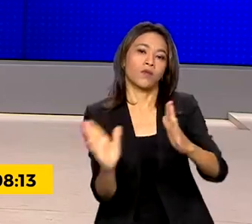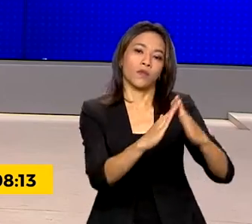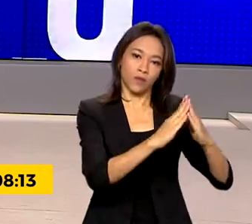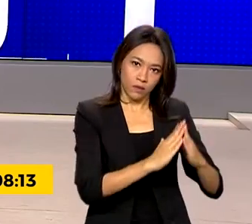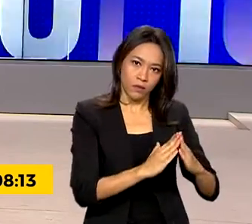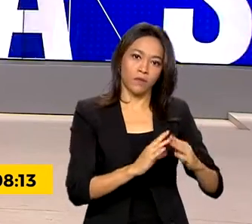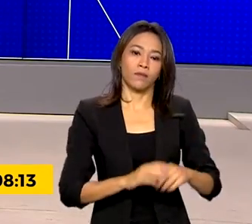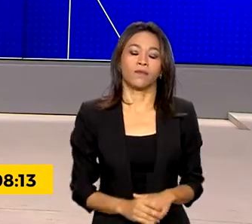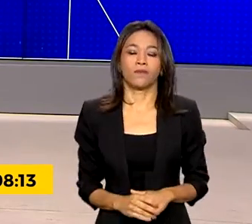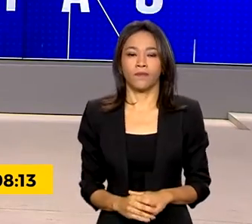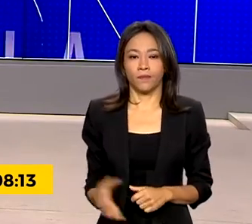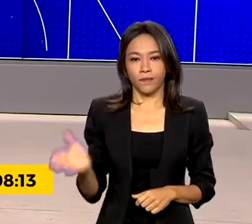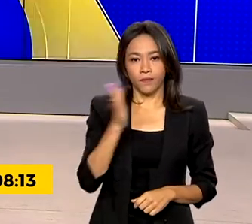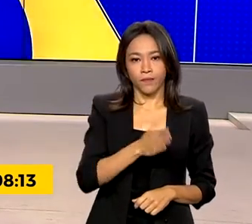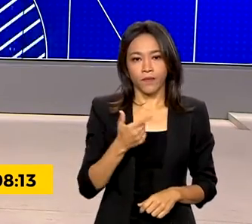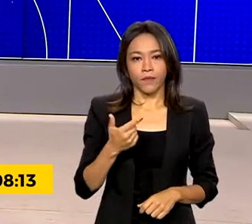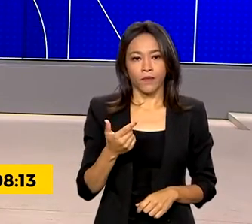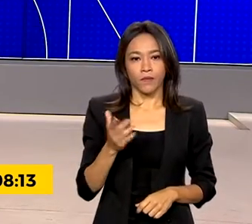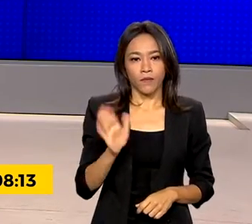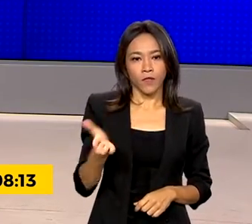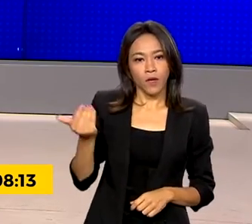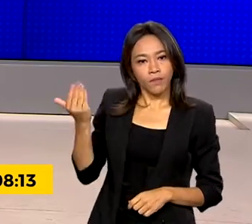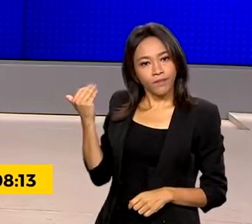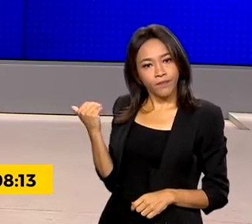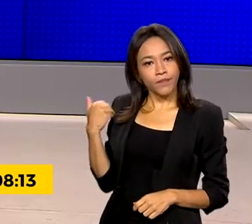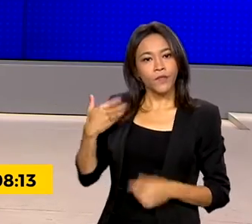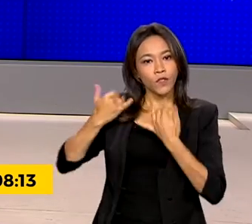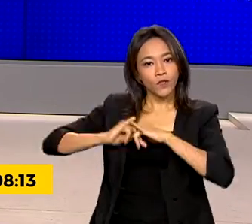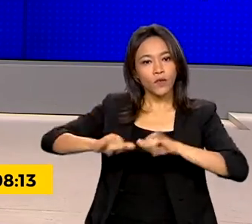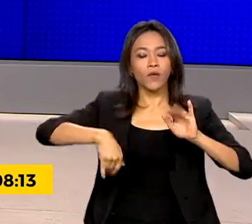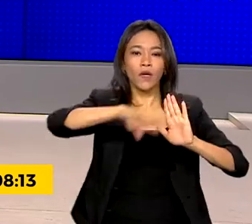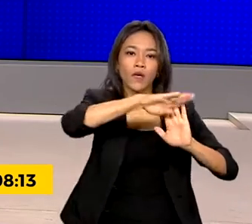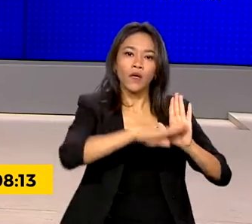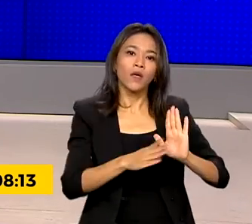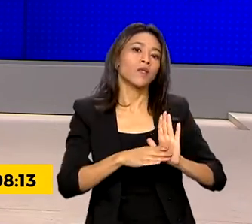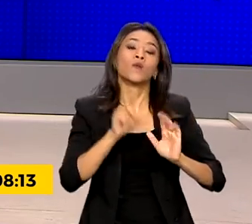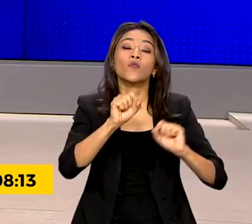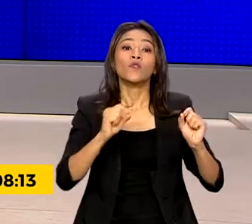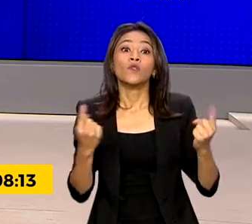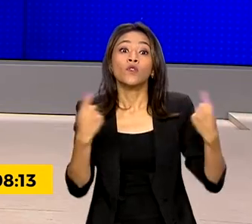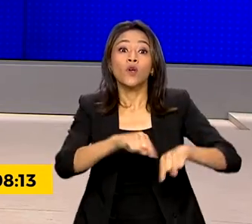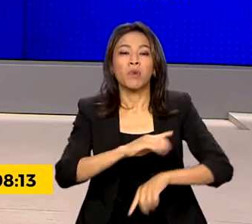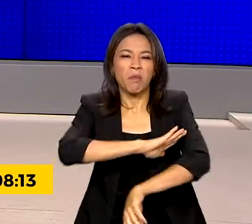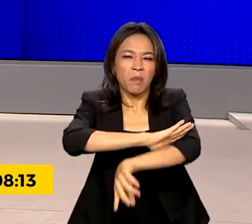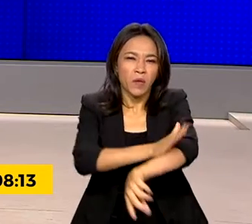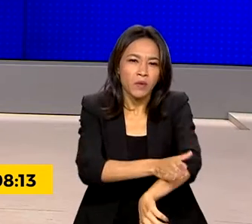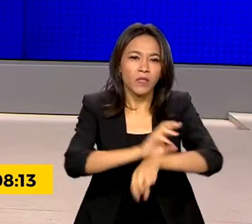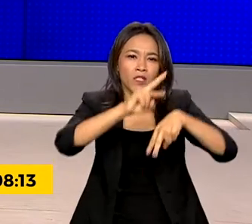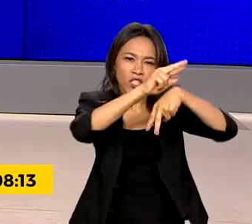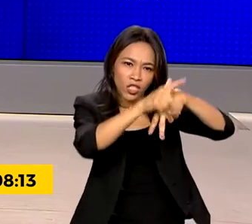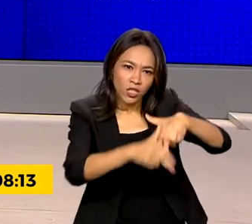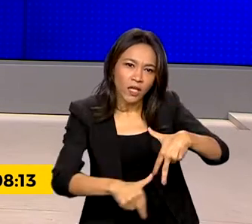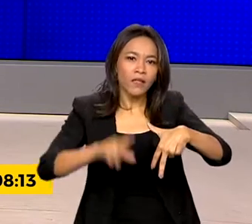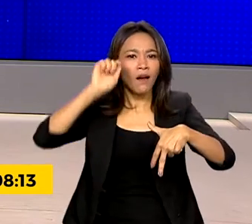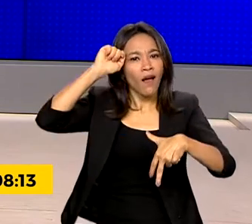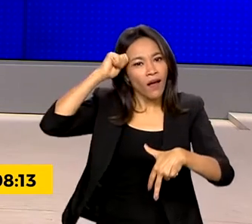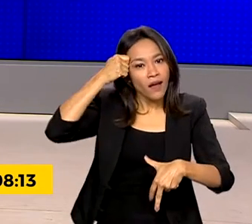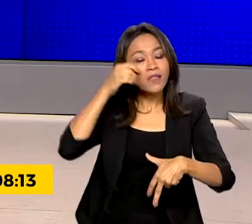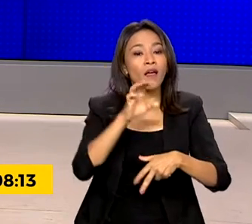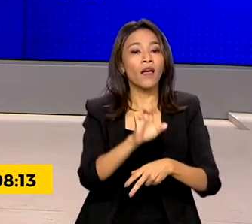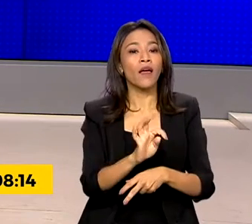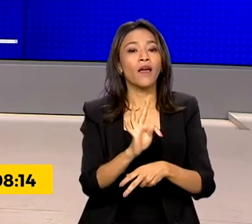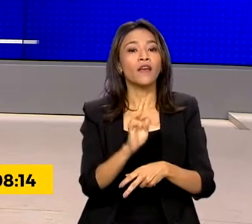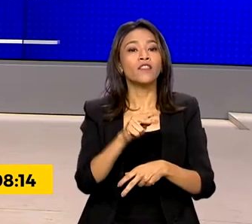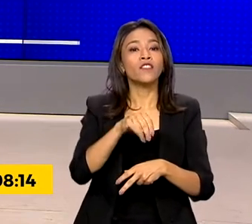Foi lançado o Programa de Combate ao Preconceito de Gênero, Raça, Etnia e de Valorização